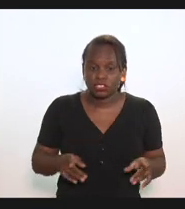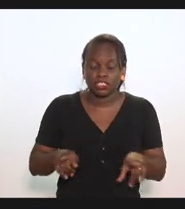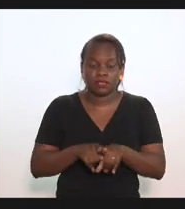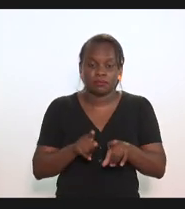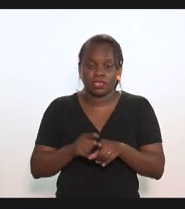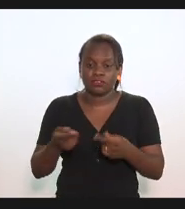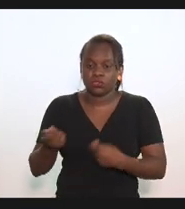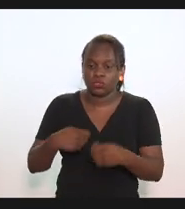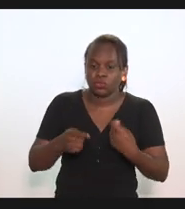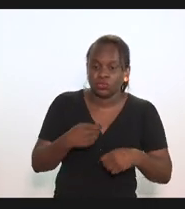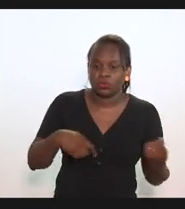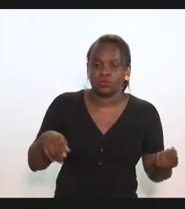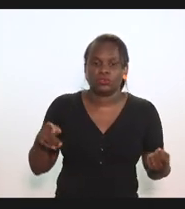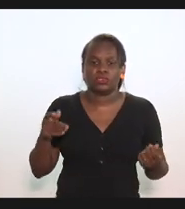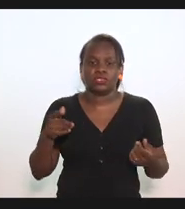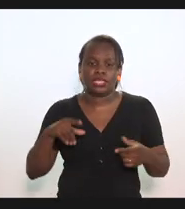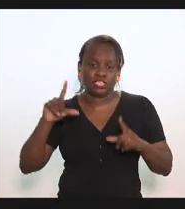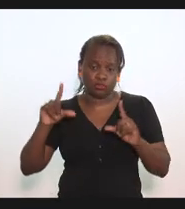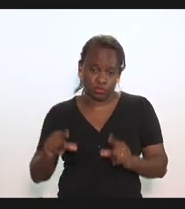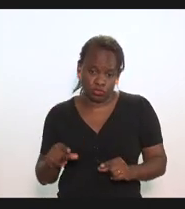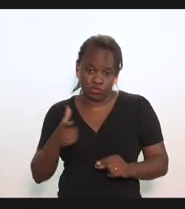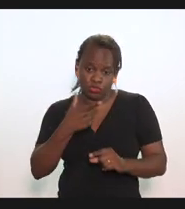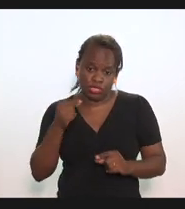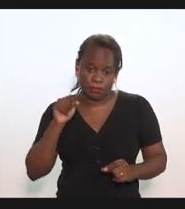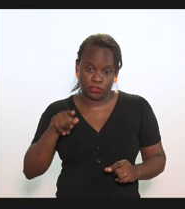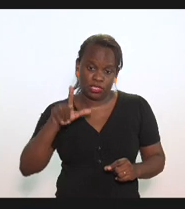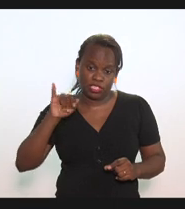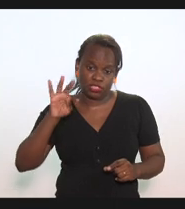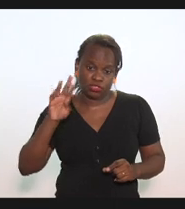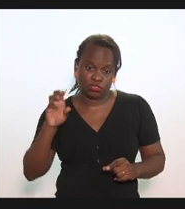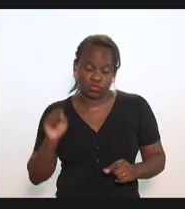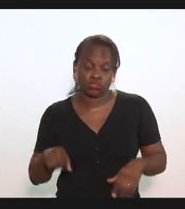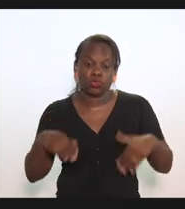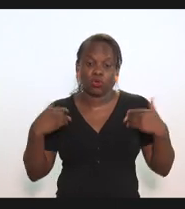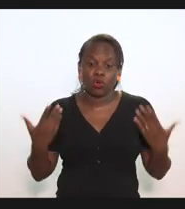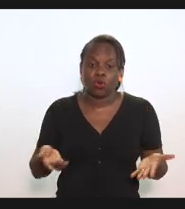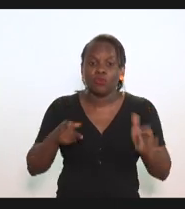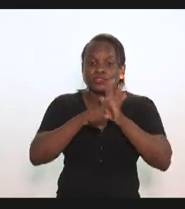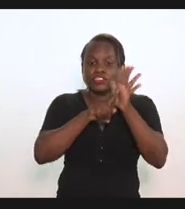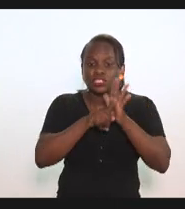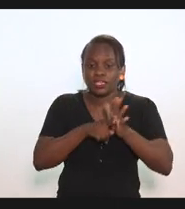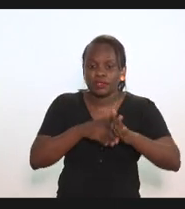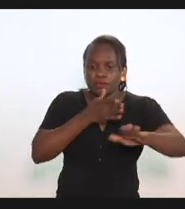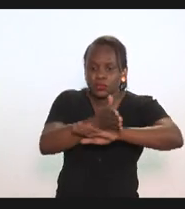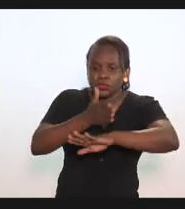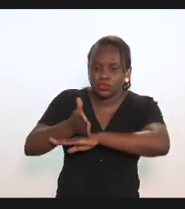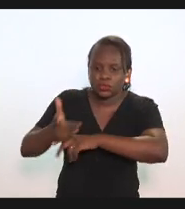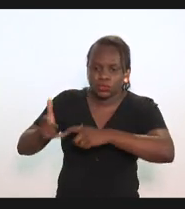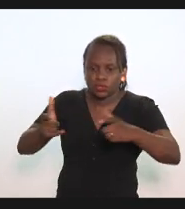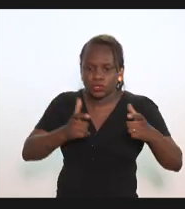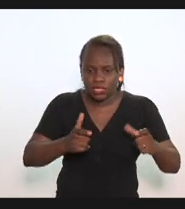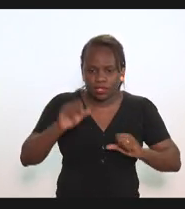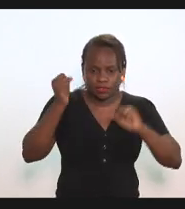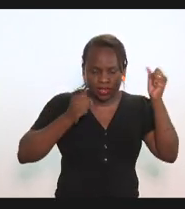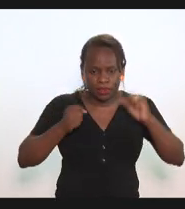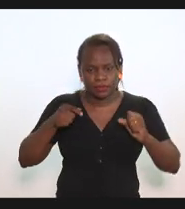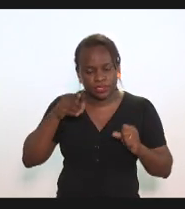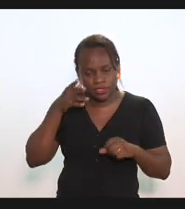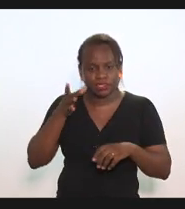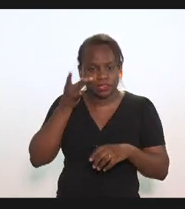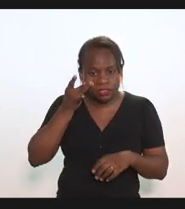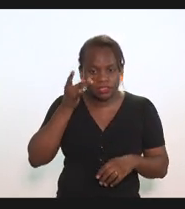comercialização obviamente inferior aos 200 mil litros ou a fiscalização em loco porque é